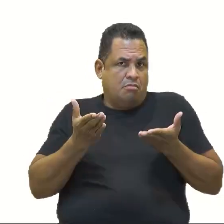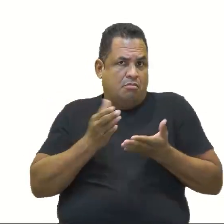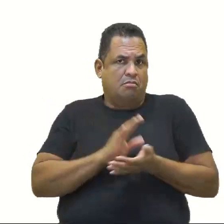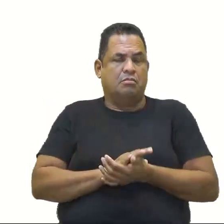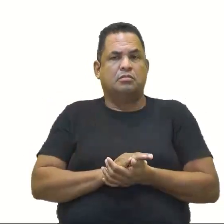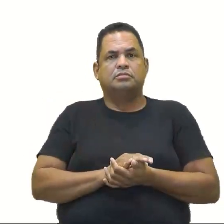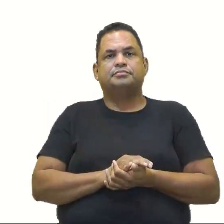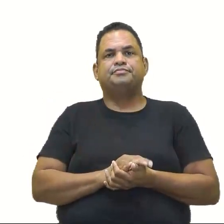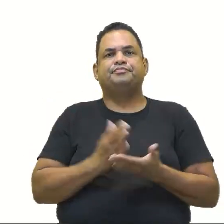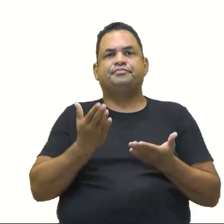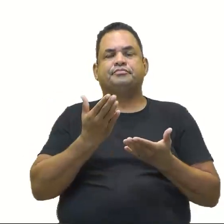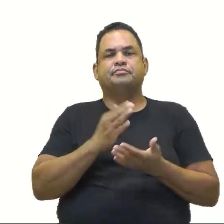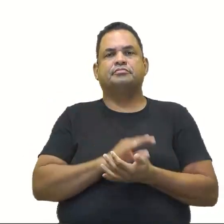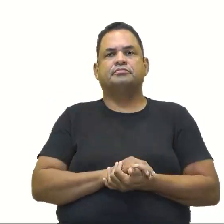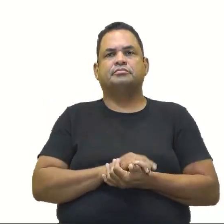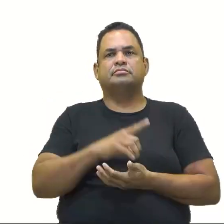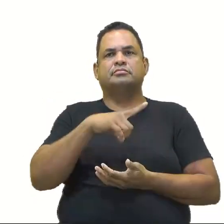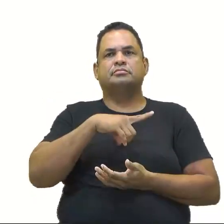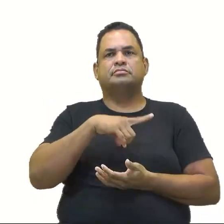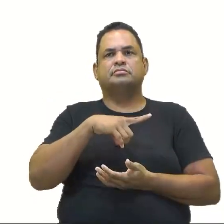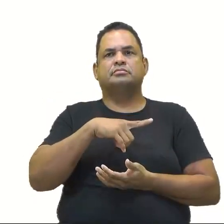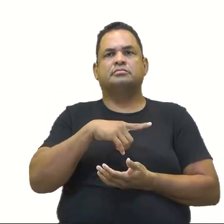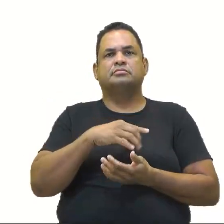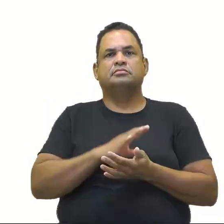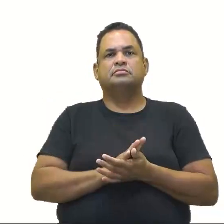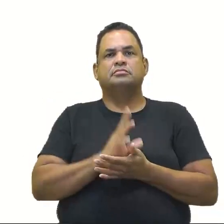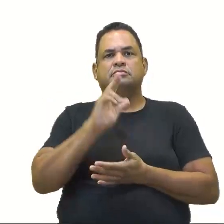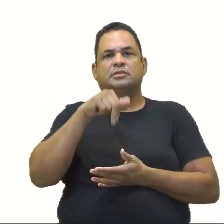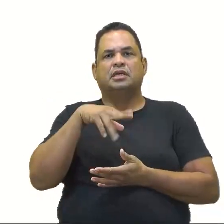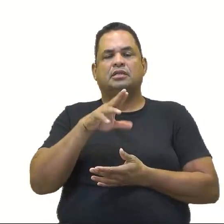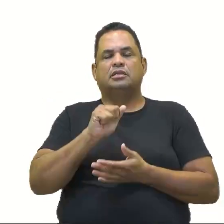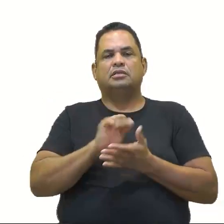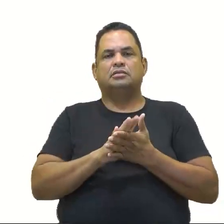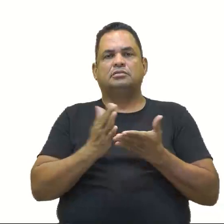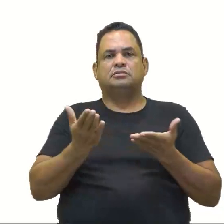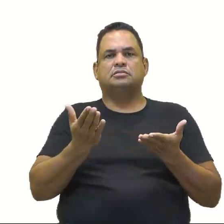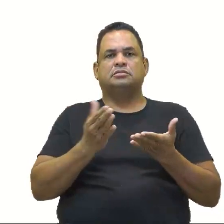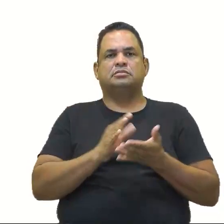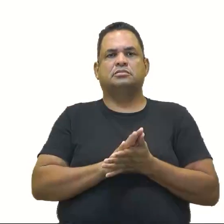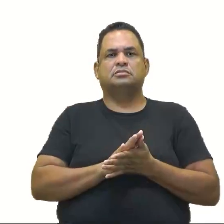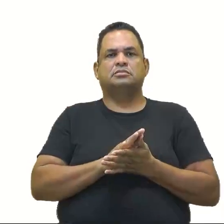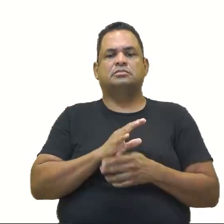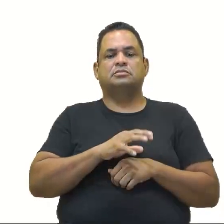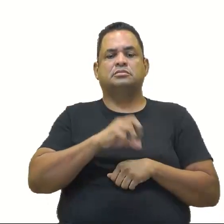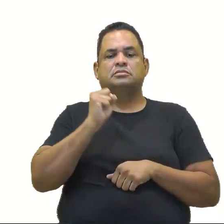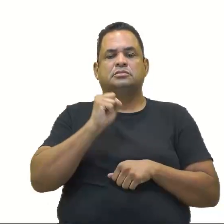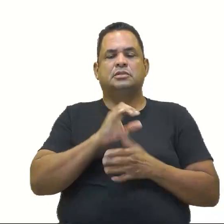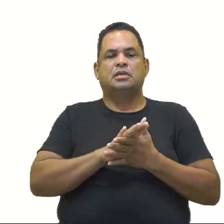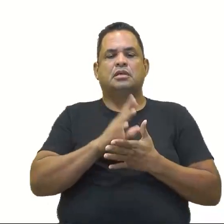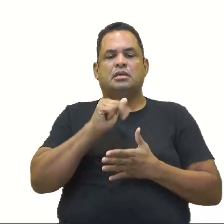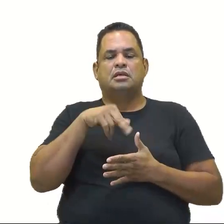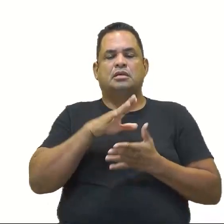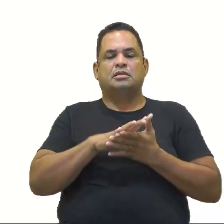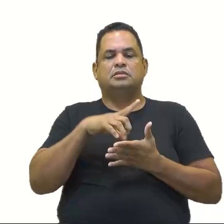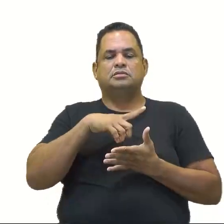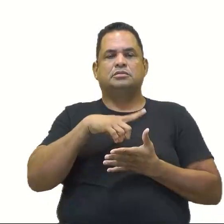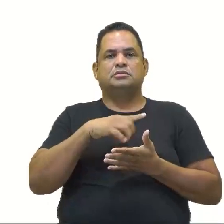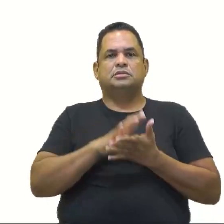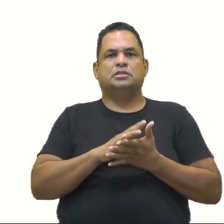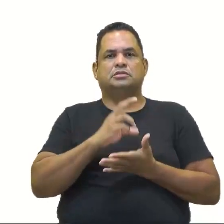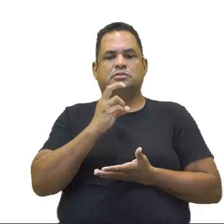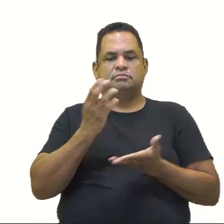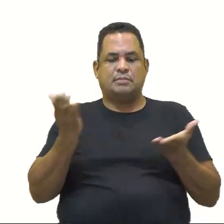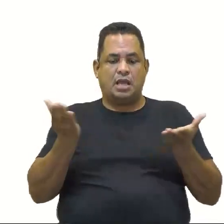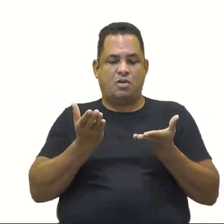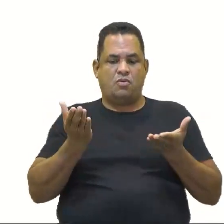terá muito menos. Quem tem é a Ana, tá? Então, ganha a Ana aí com mais ovos, porque ela tem no